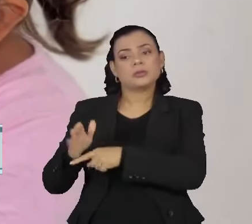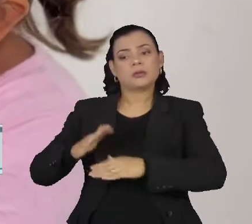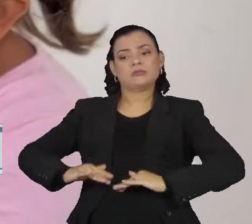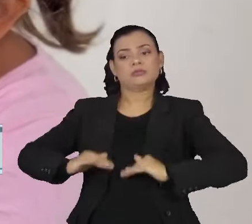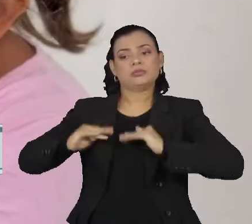mais. E aí Obrigado.